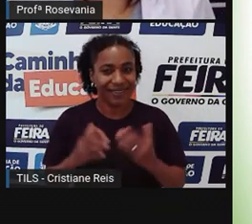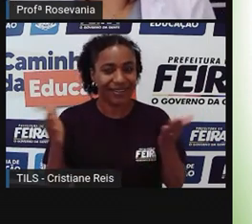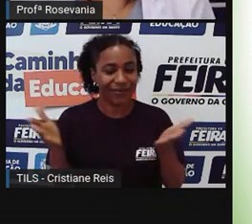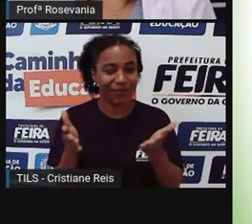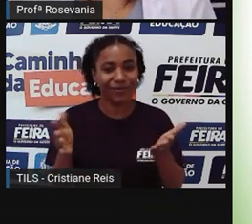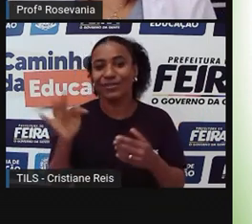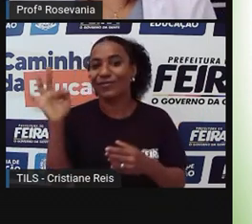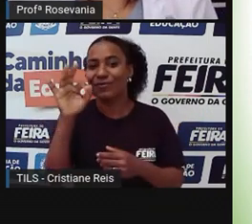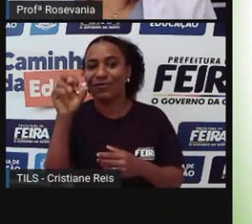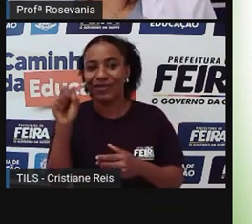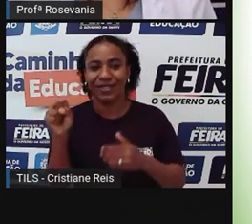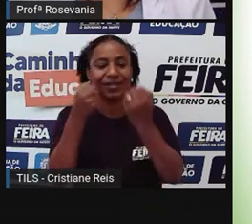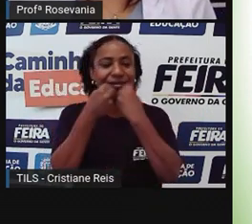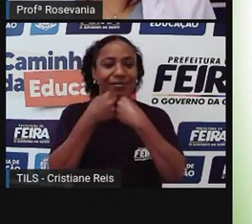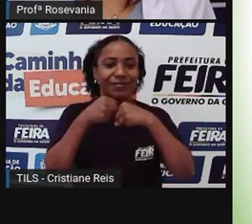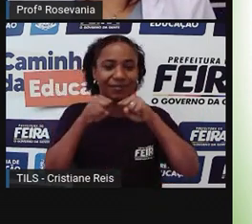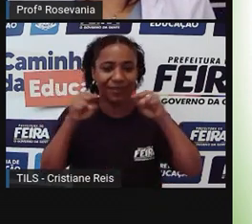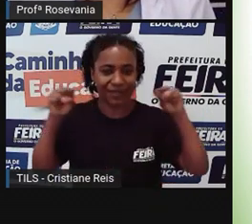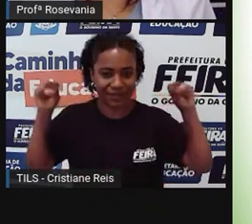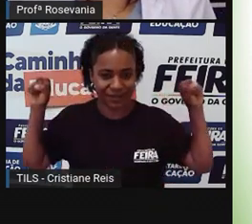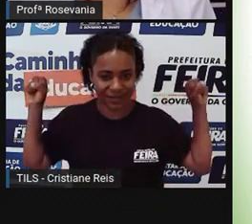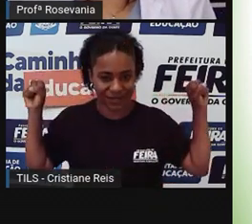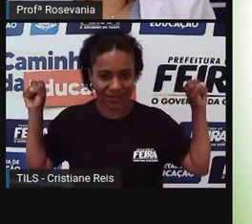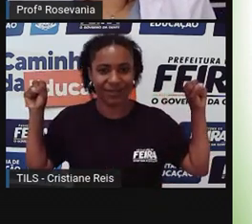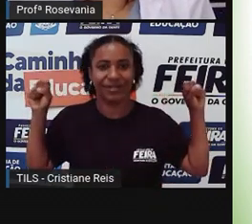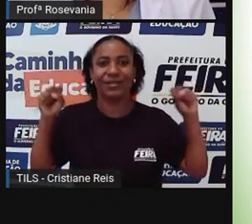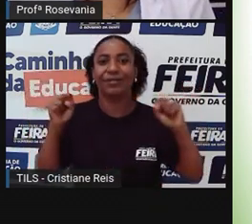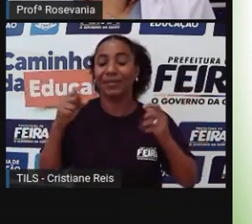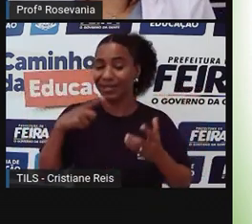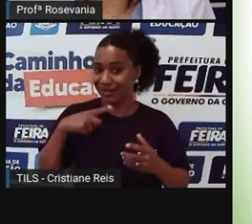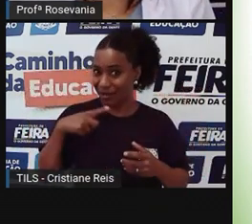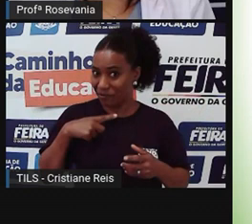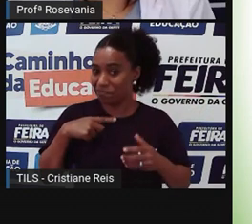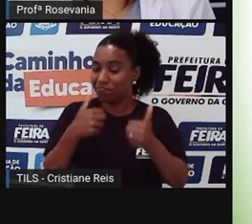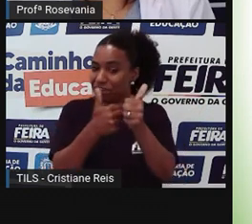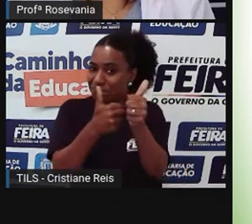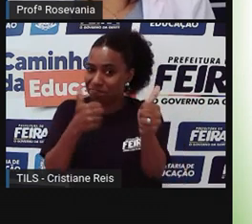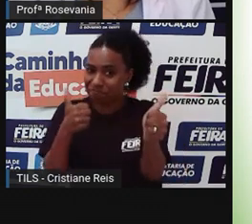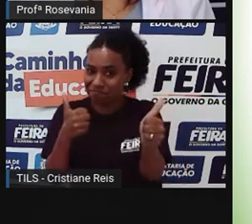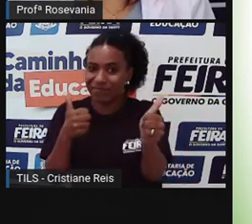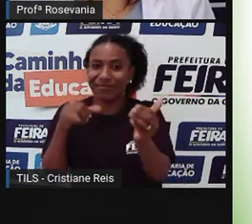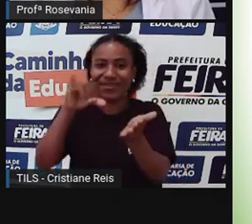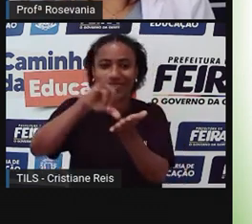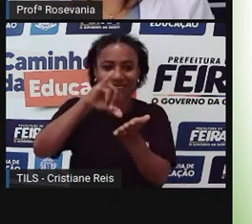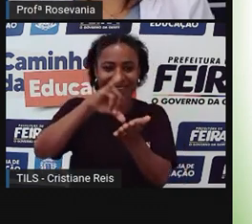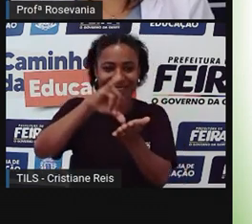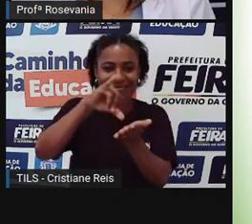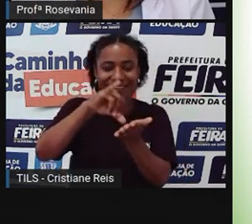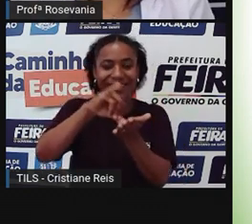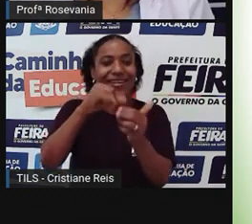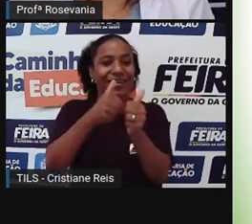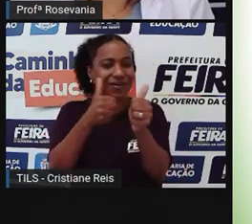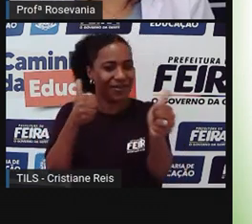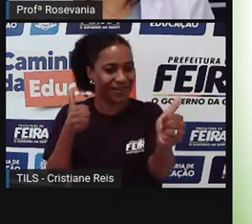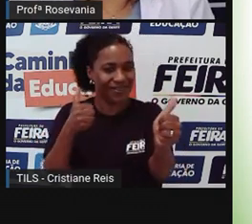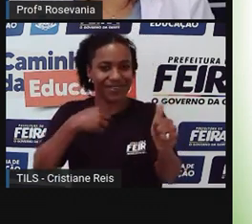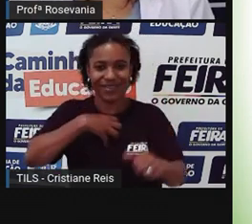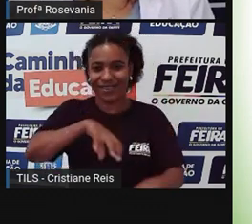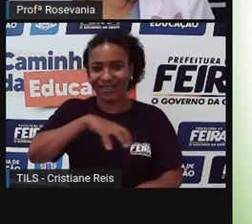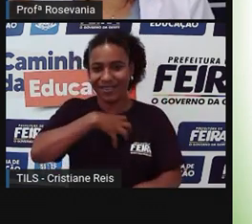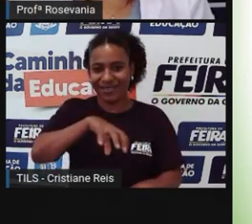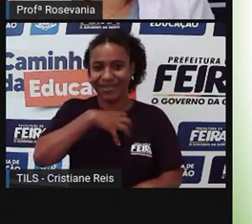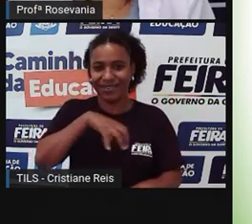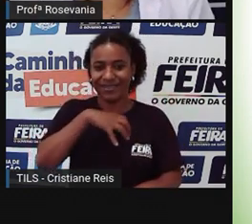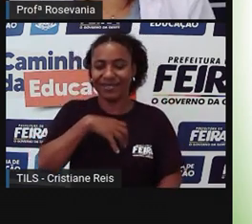expandiu, e a gente agora é região metropolitana. Por conta da nossa proximidade, né, é de 108,